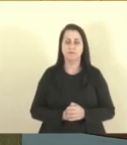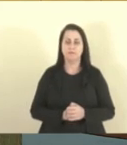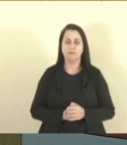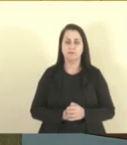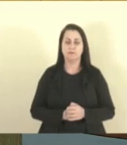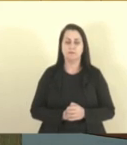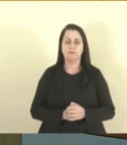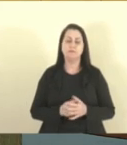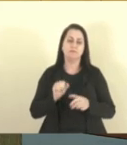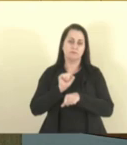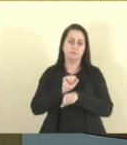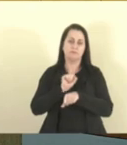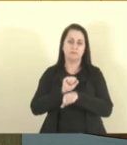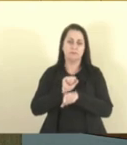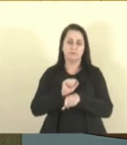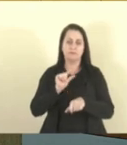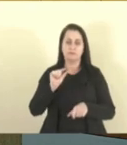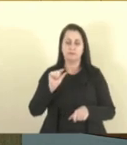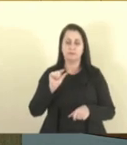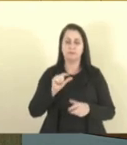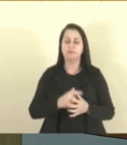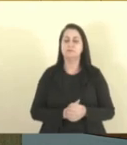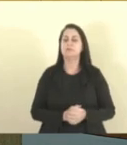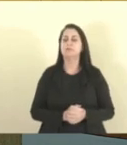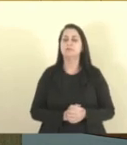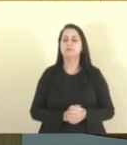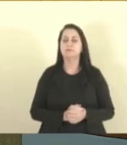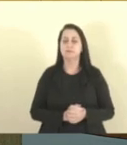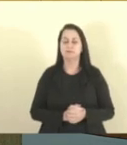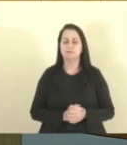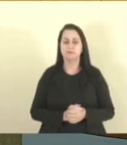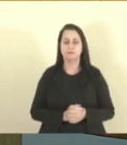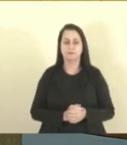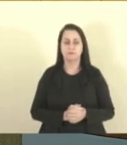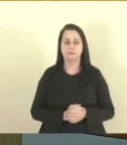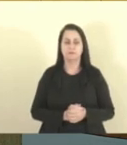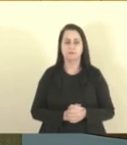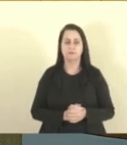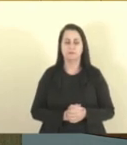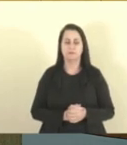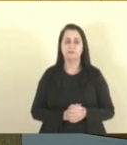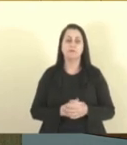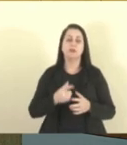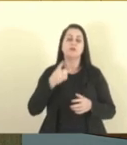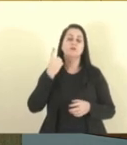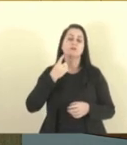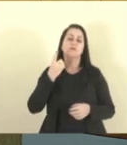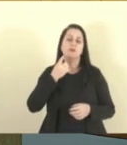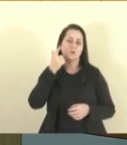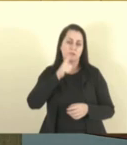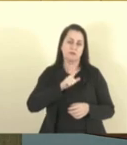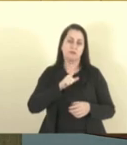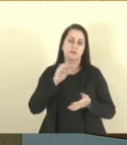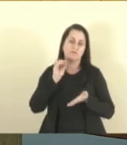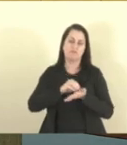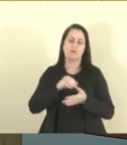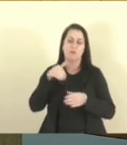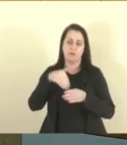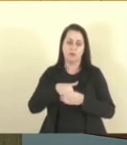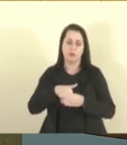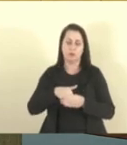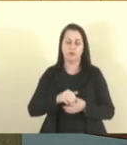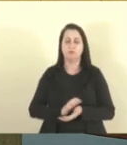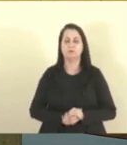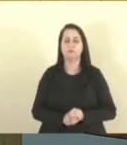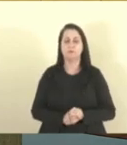Nós vamos aguardar aí um pouquinho, deputado Dari, só para que a deputada Irine Lopes consiga registrar o seu voto. E,